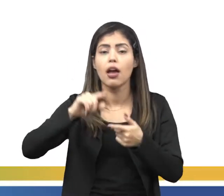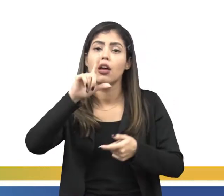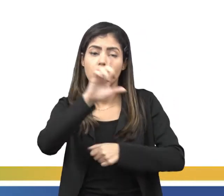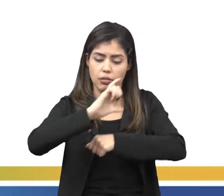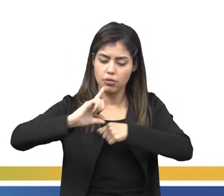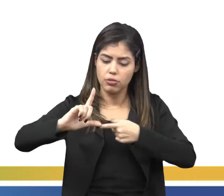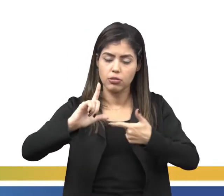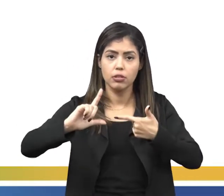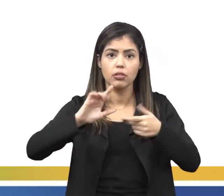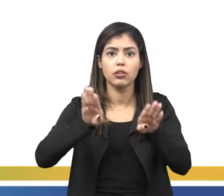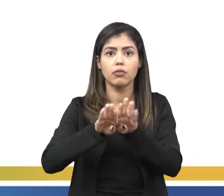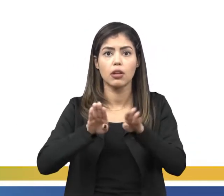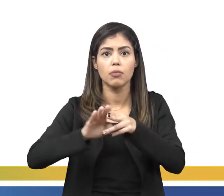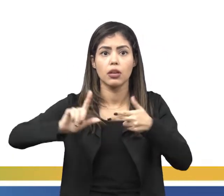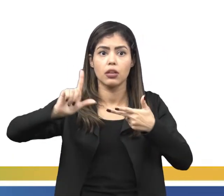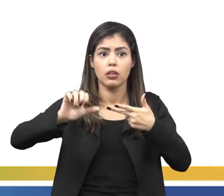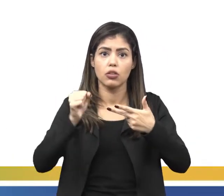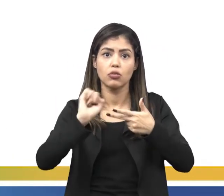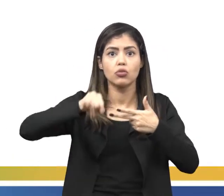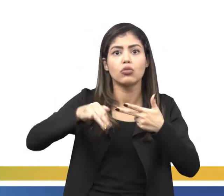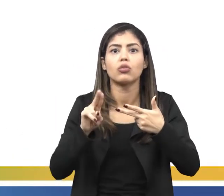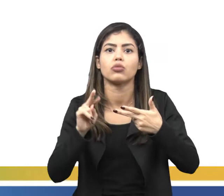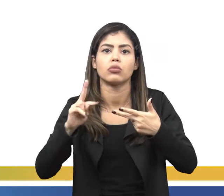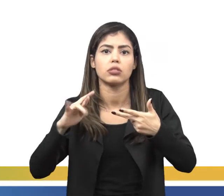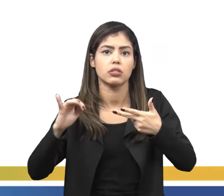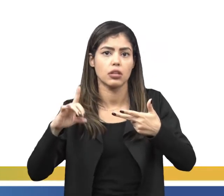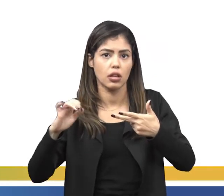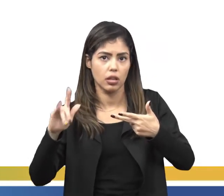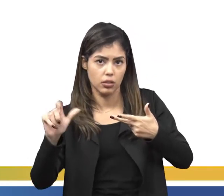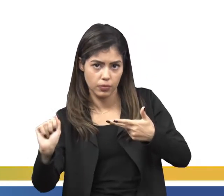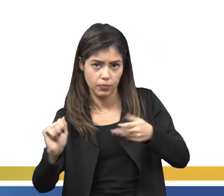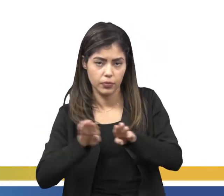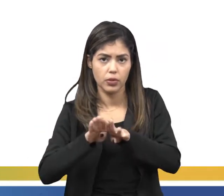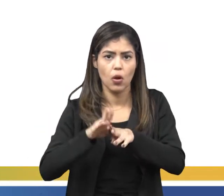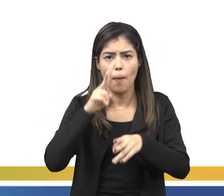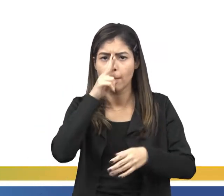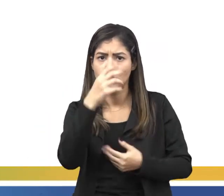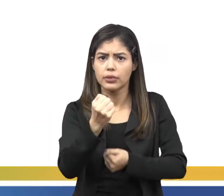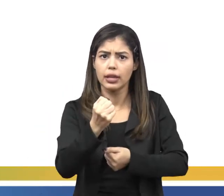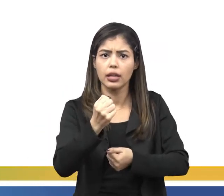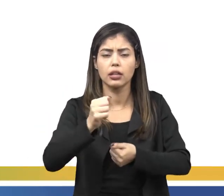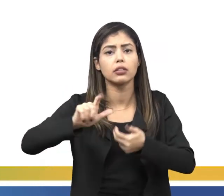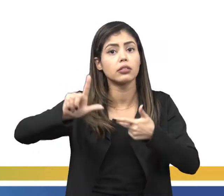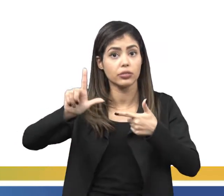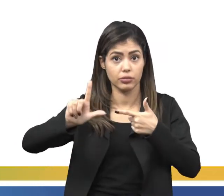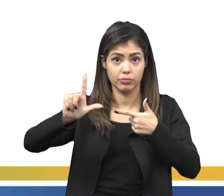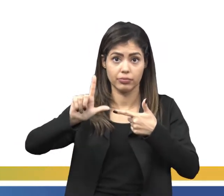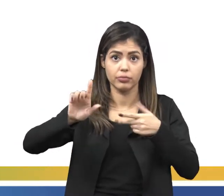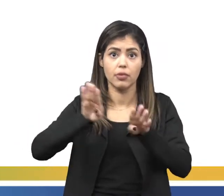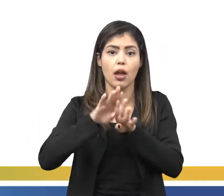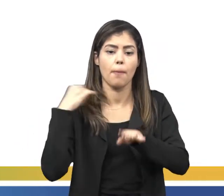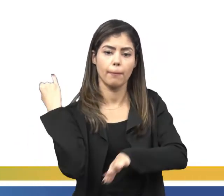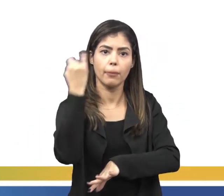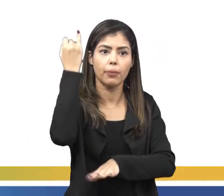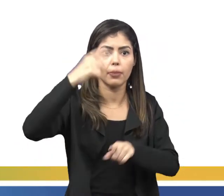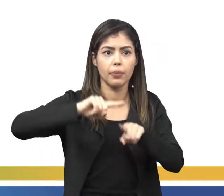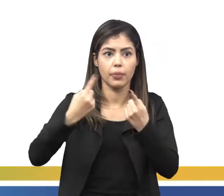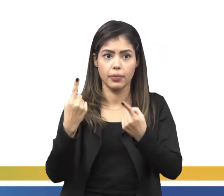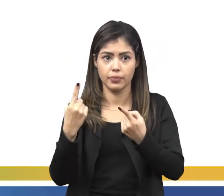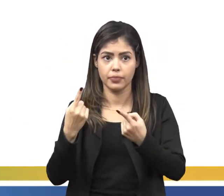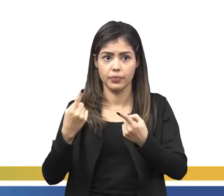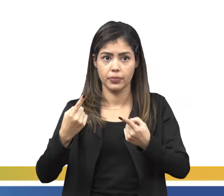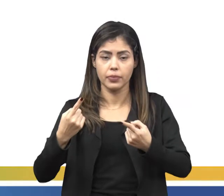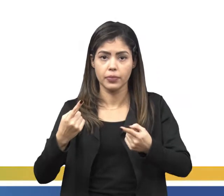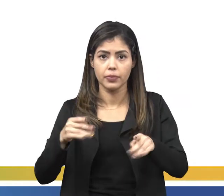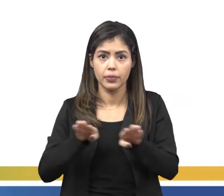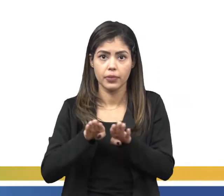mas ele considera que o poder legislativo é o mais importante. Aliás, vamos